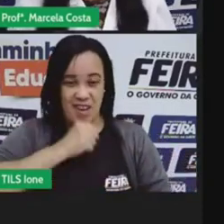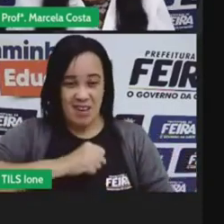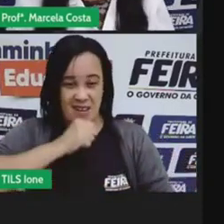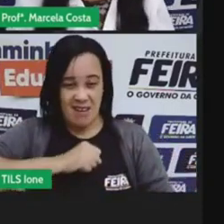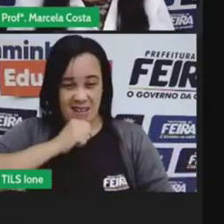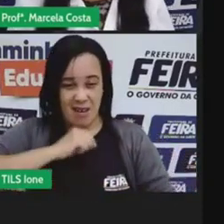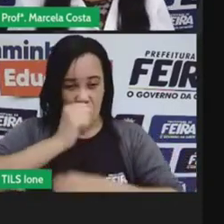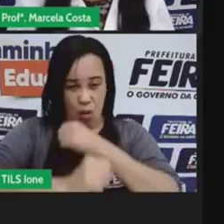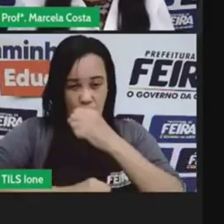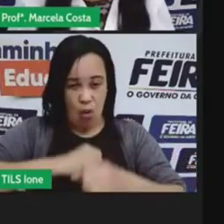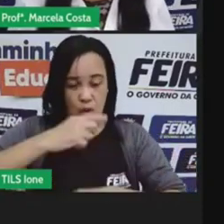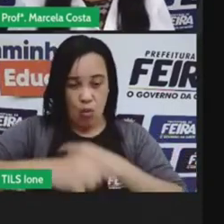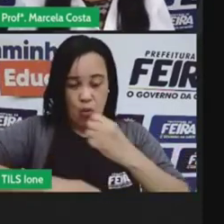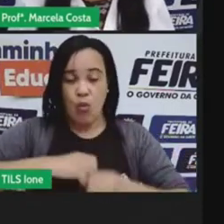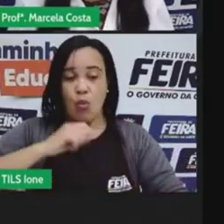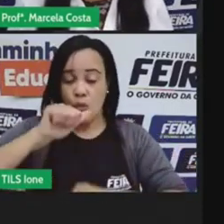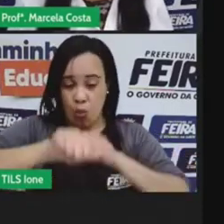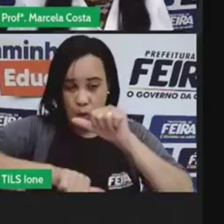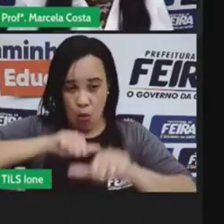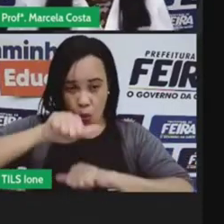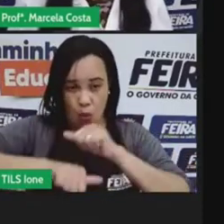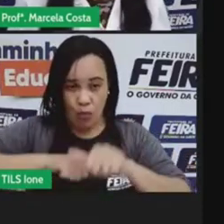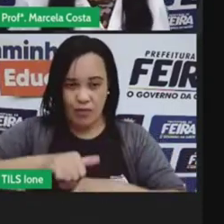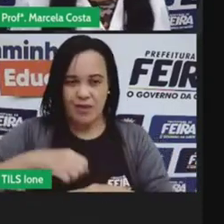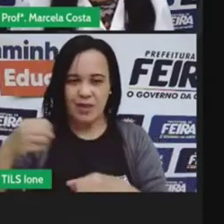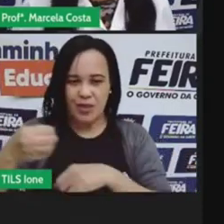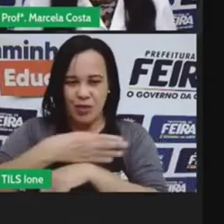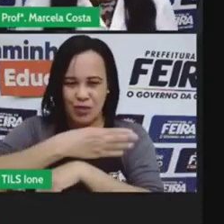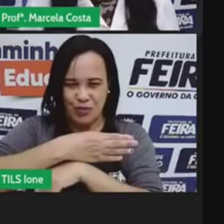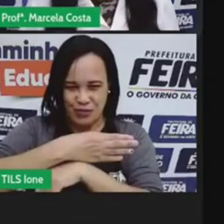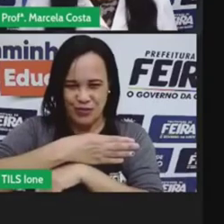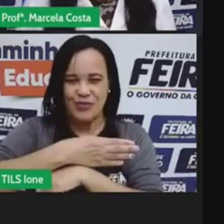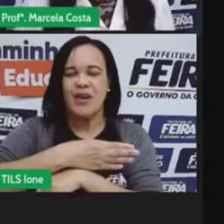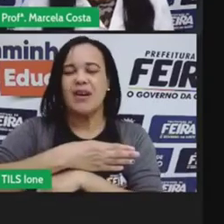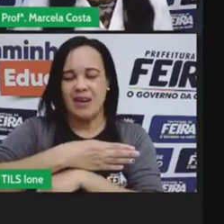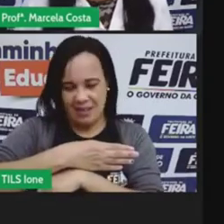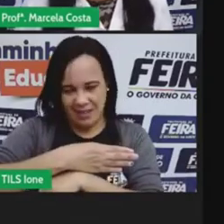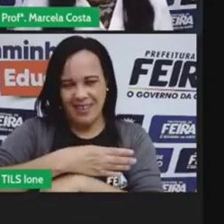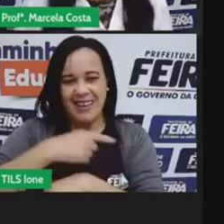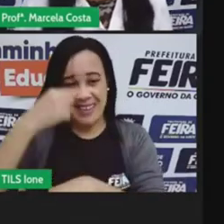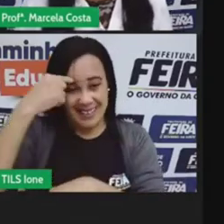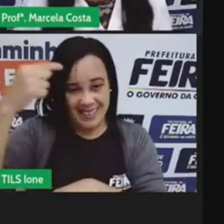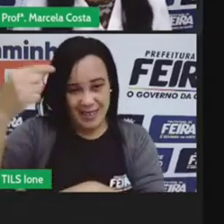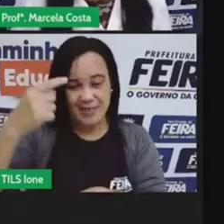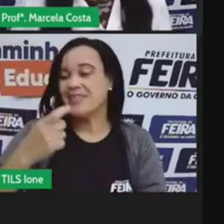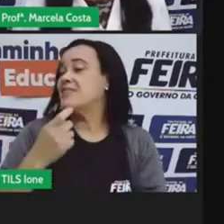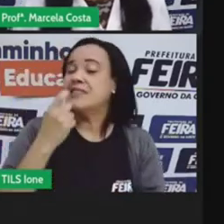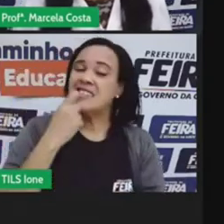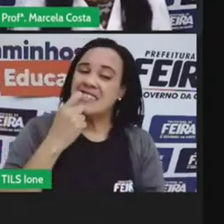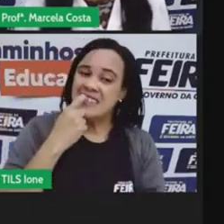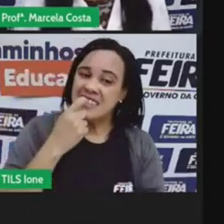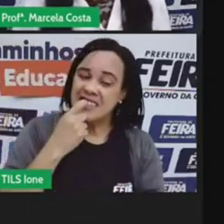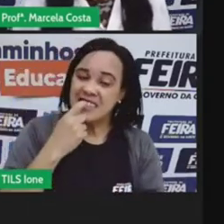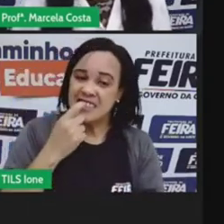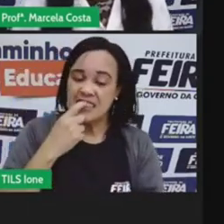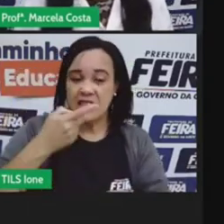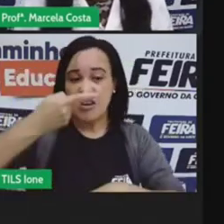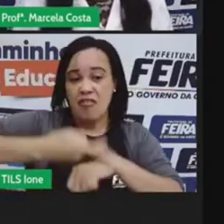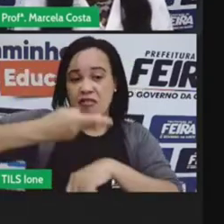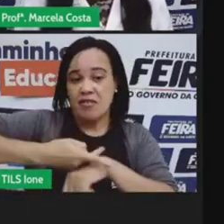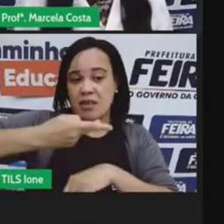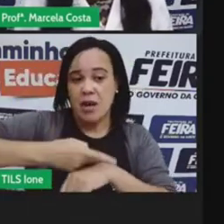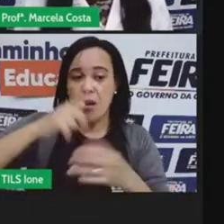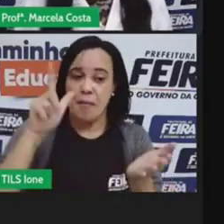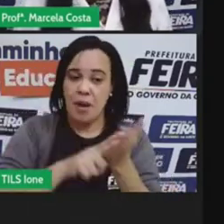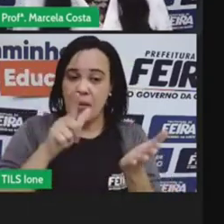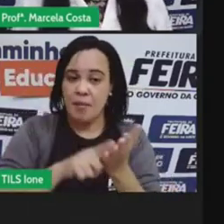conforme o material que ele é produzido como plástico vidro metal papel e aí com esse